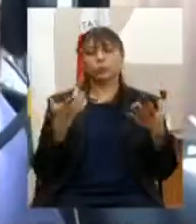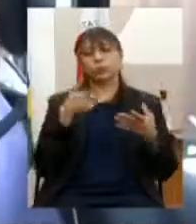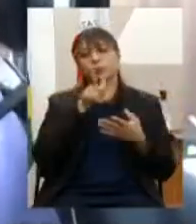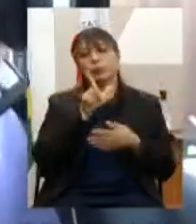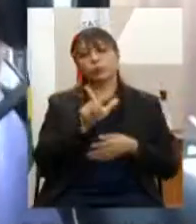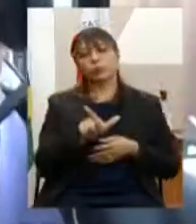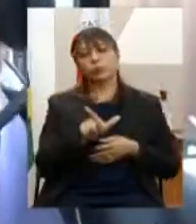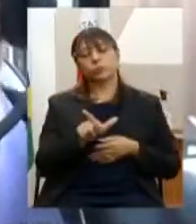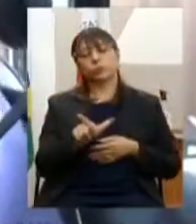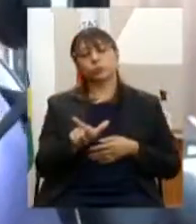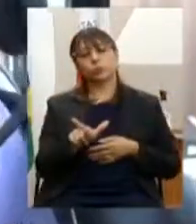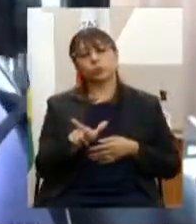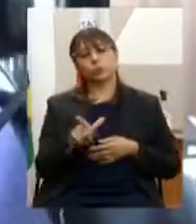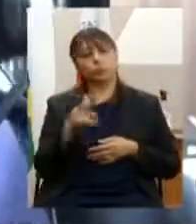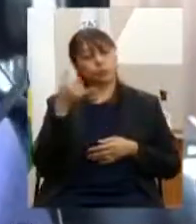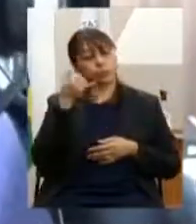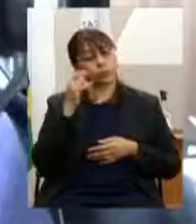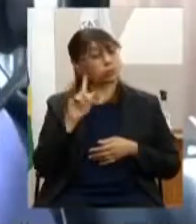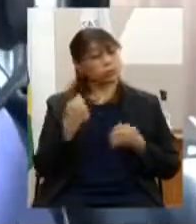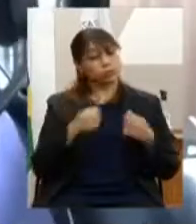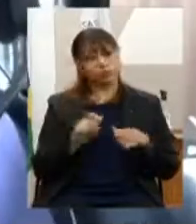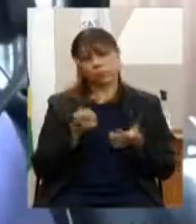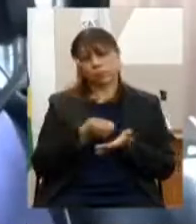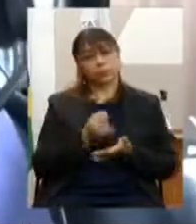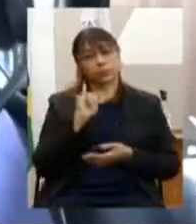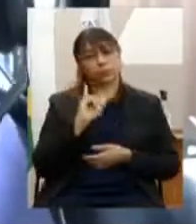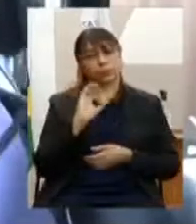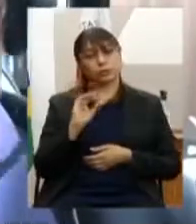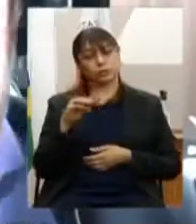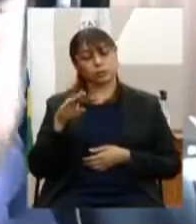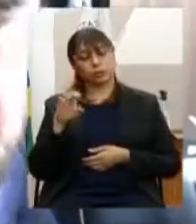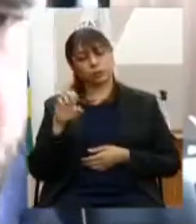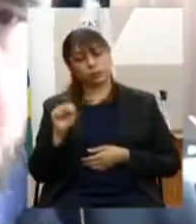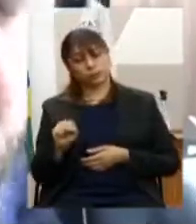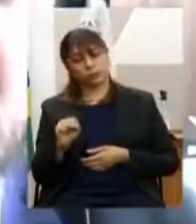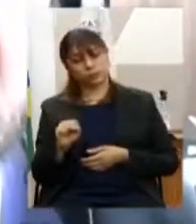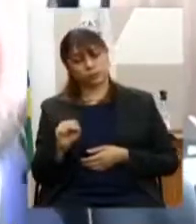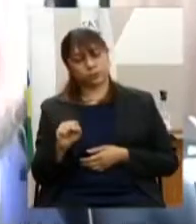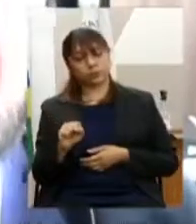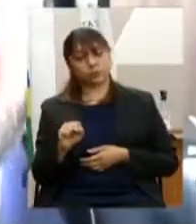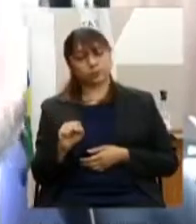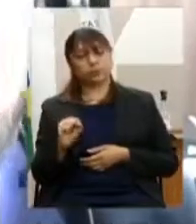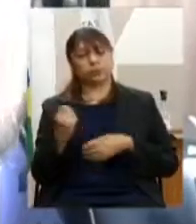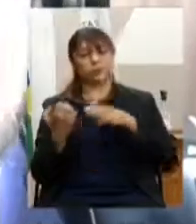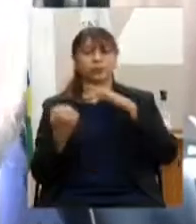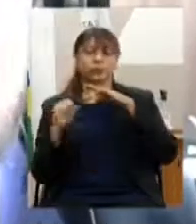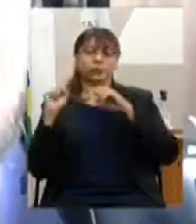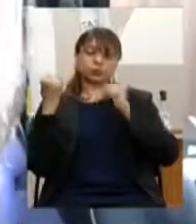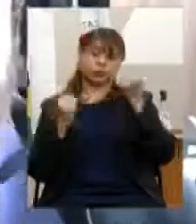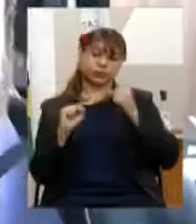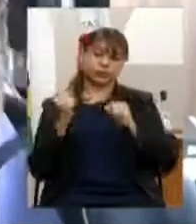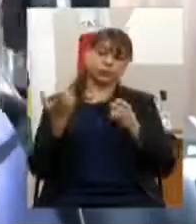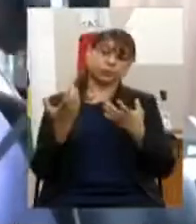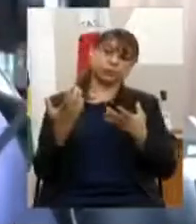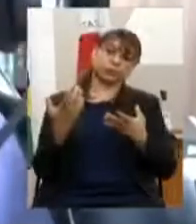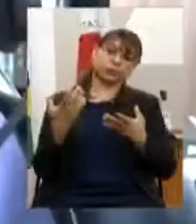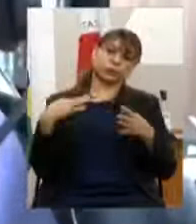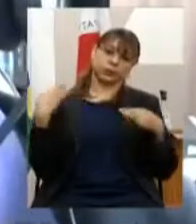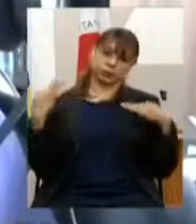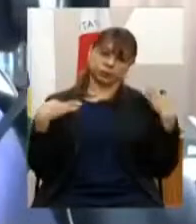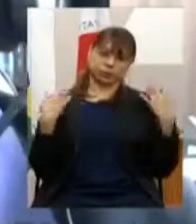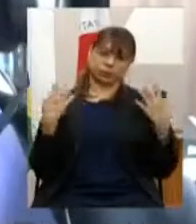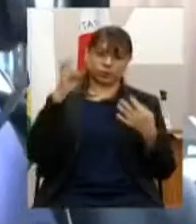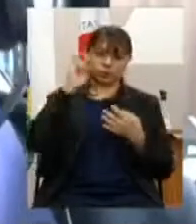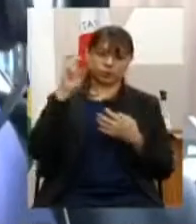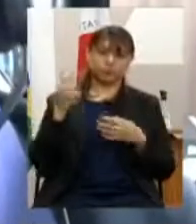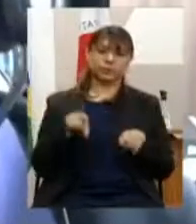isentar de ICMS as empresas do setor turístico mais um ponto recomendar a secretaria de estado